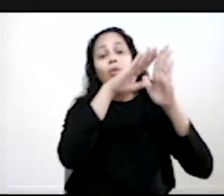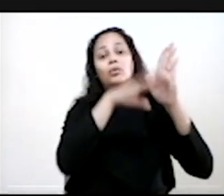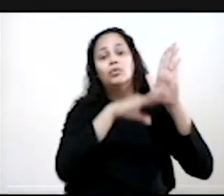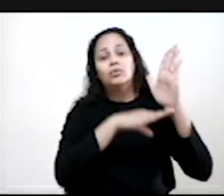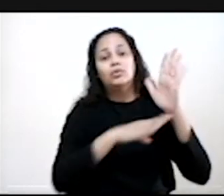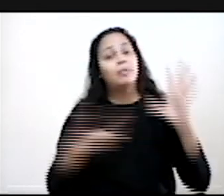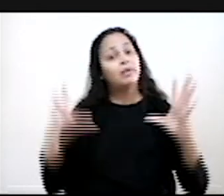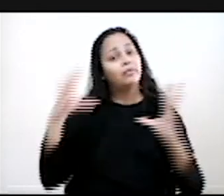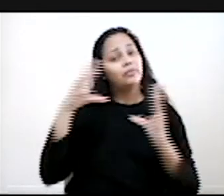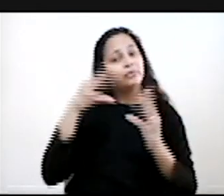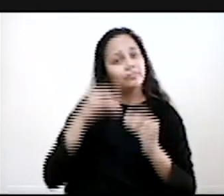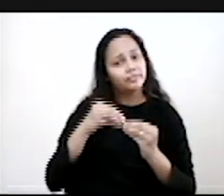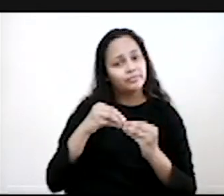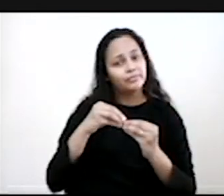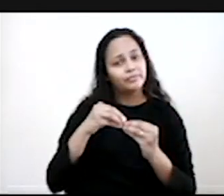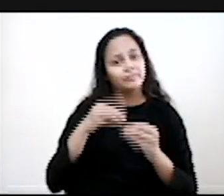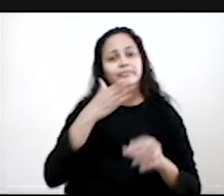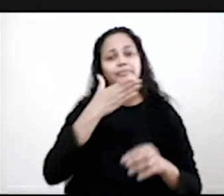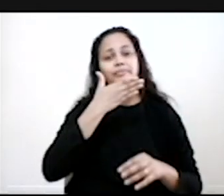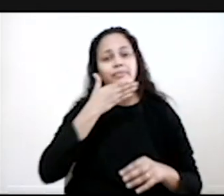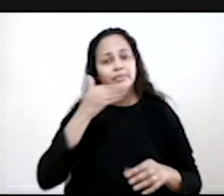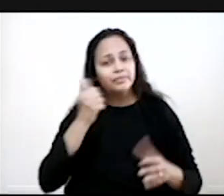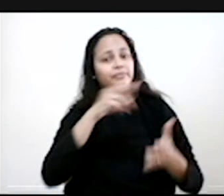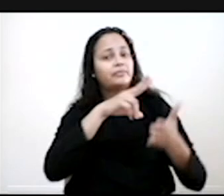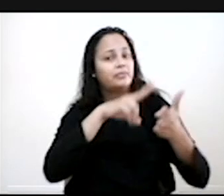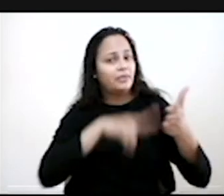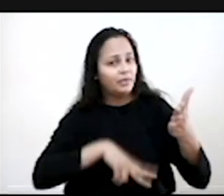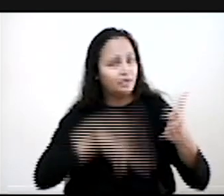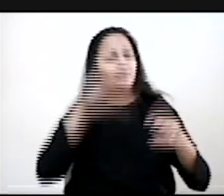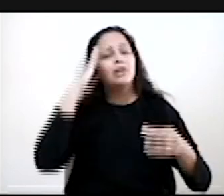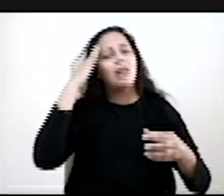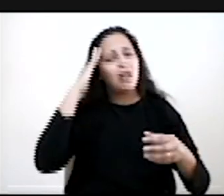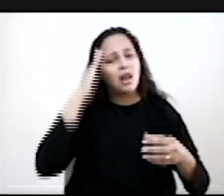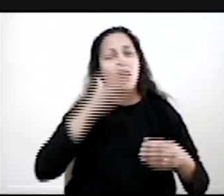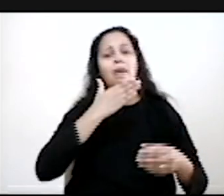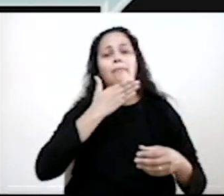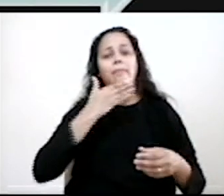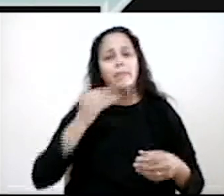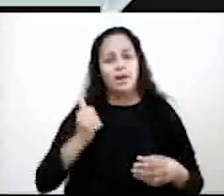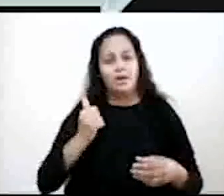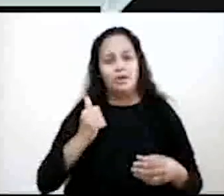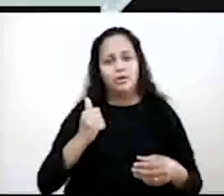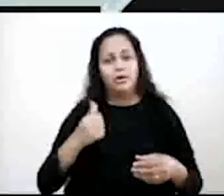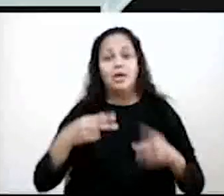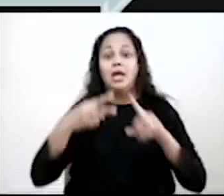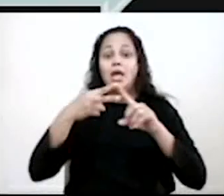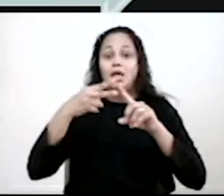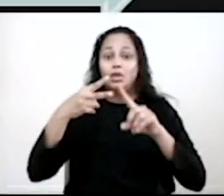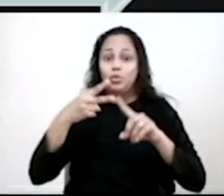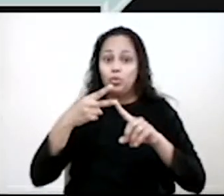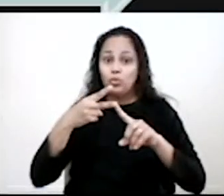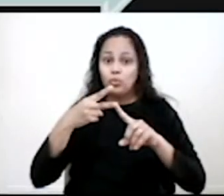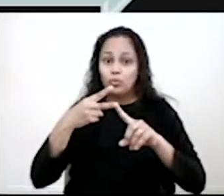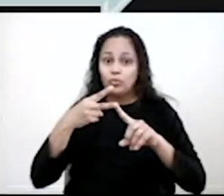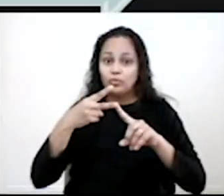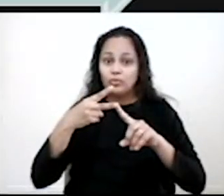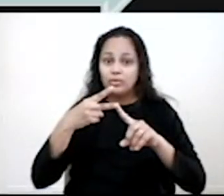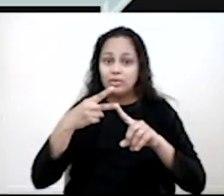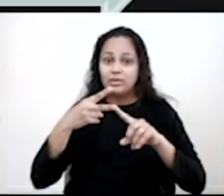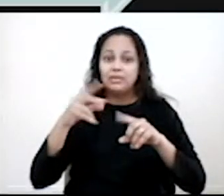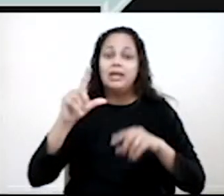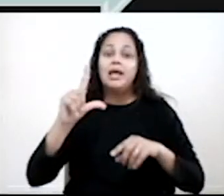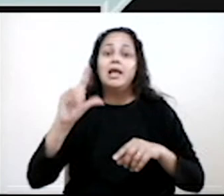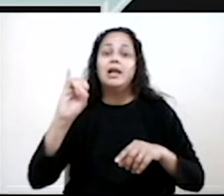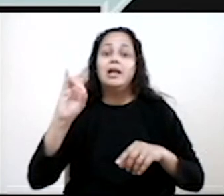simplificar um pouco essa leitura, para segmentar e facilitar o entendimento. E nós temos dois tipos de Lídia. O